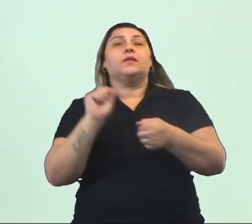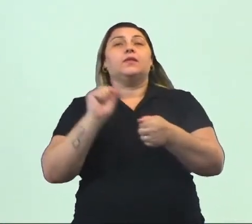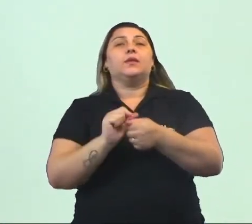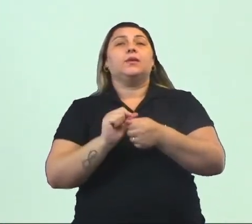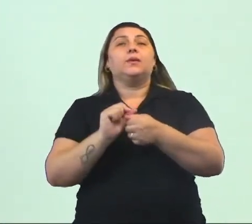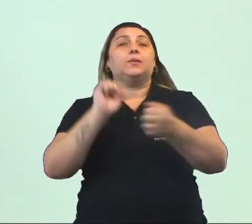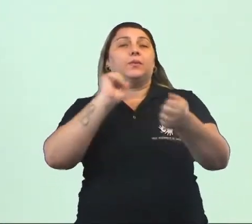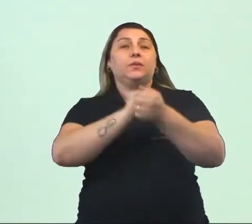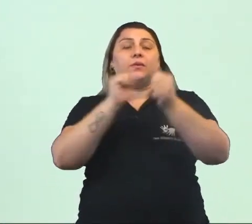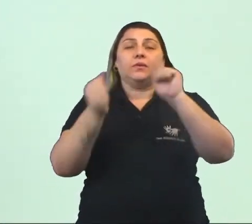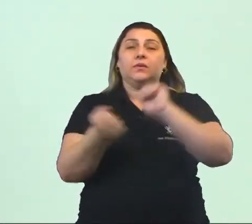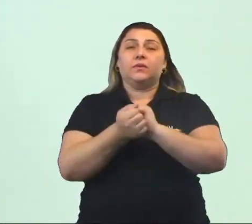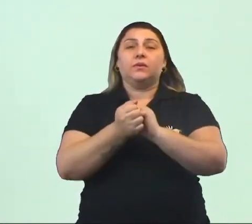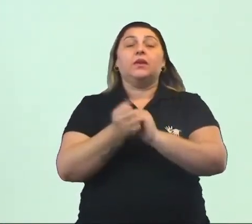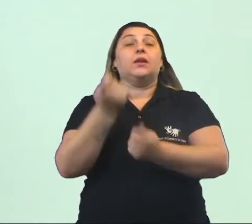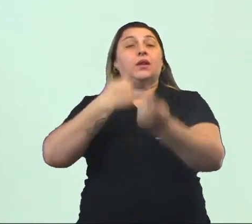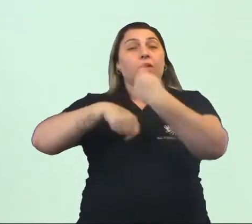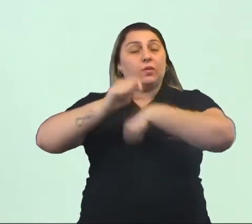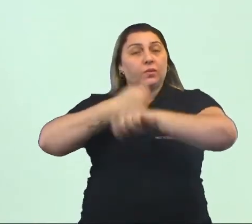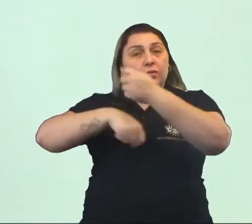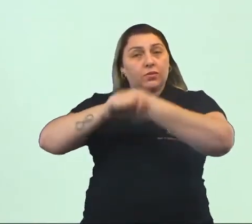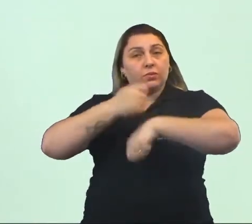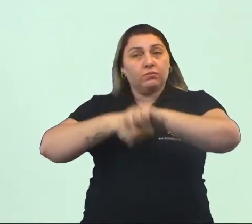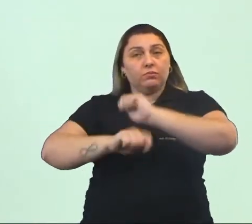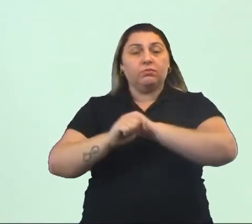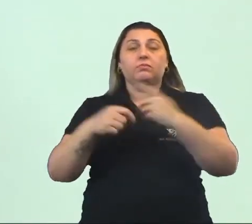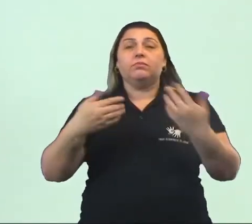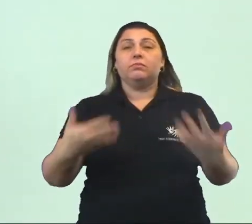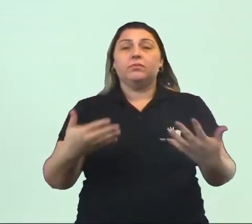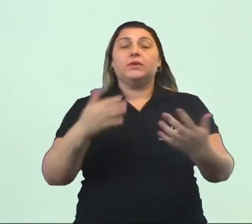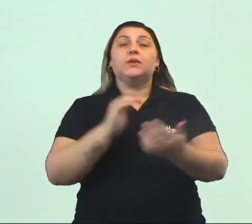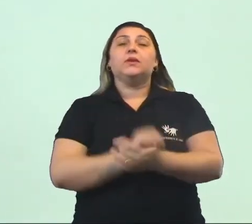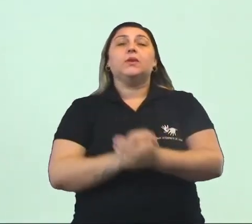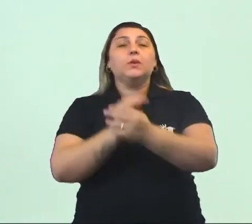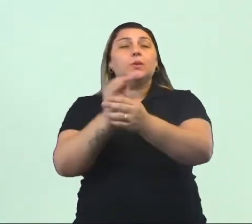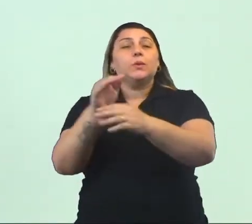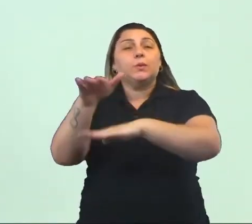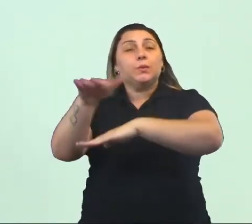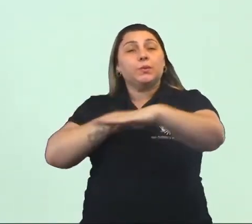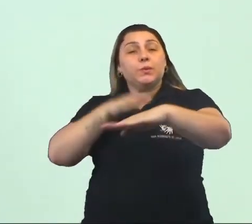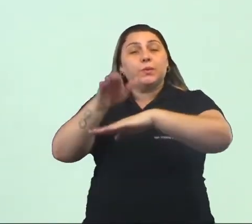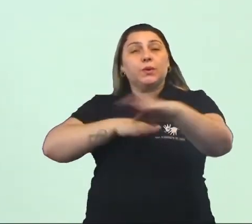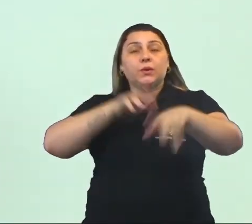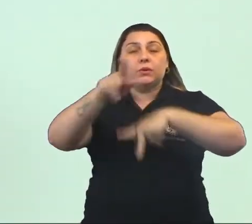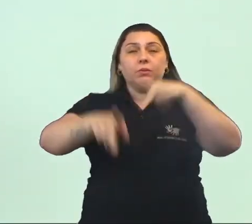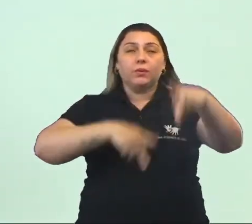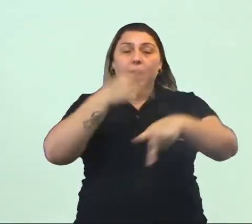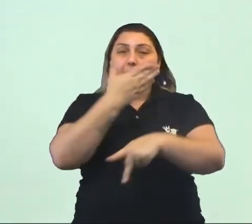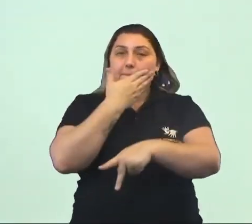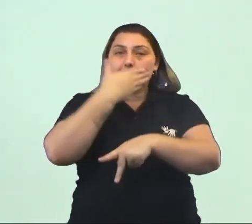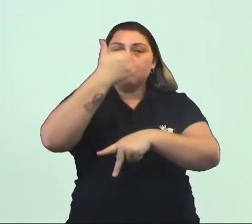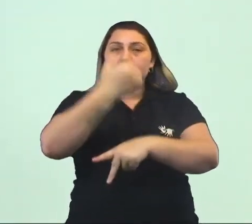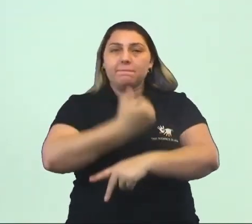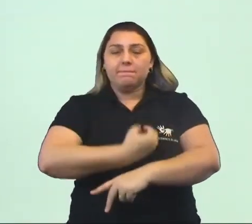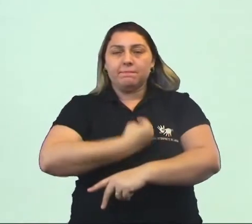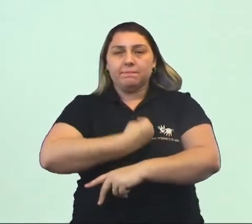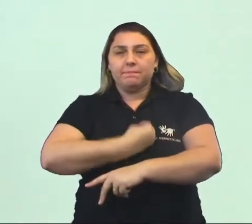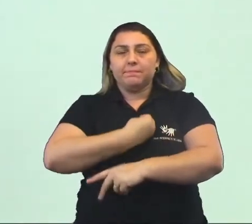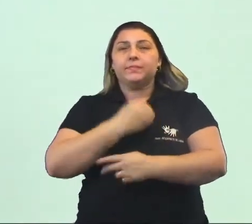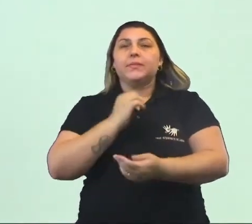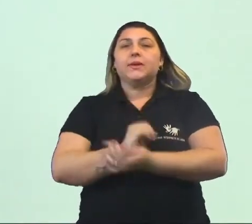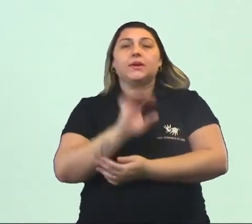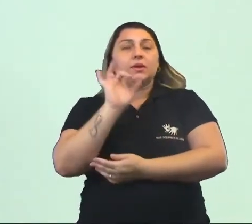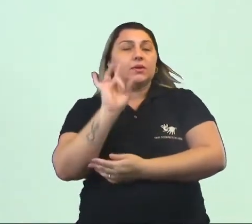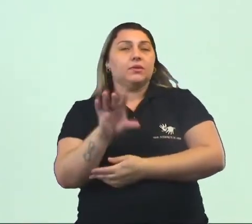associação das atividades econômicas que, de certo modo, atraía a população para determinada localidade. E aí, só